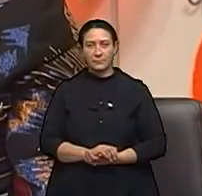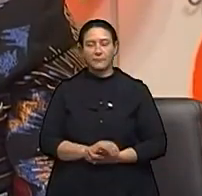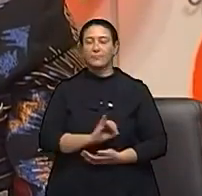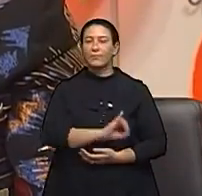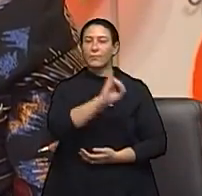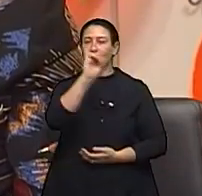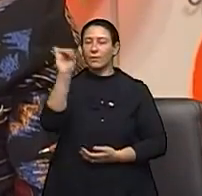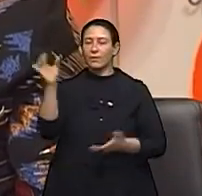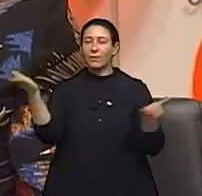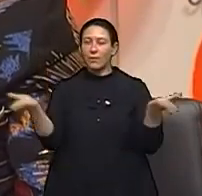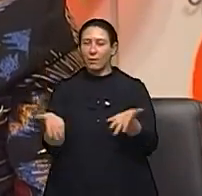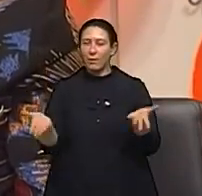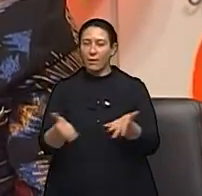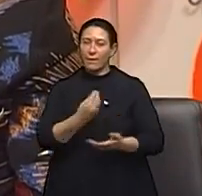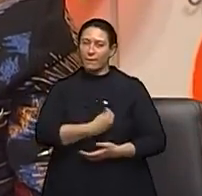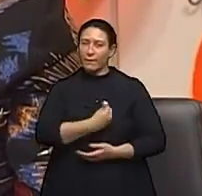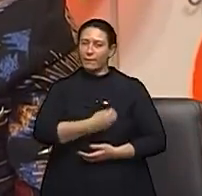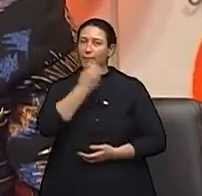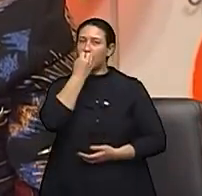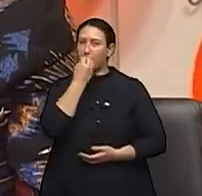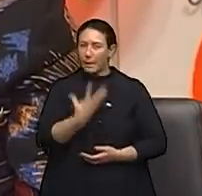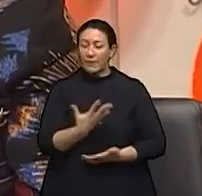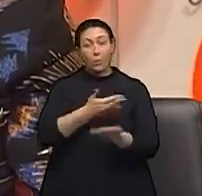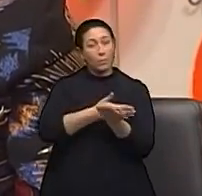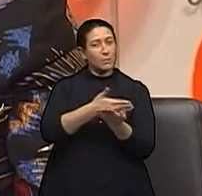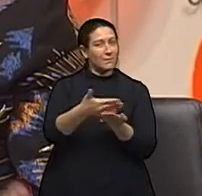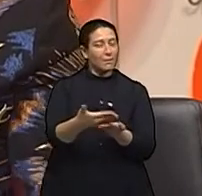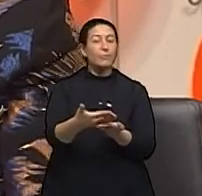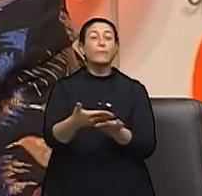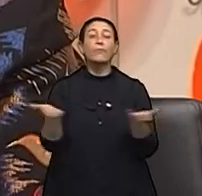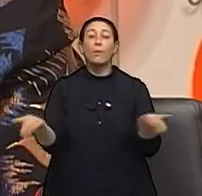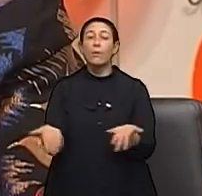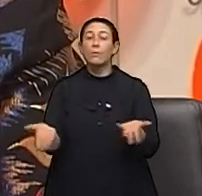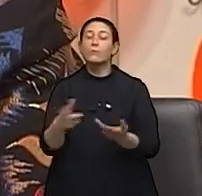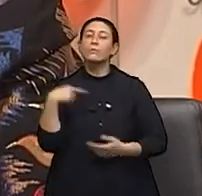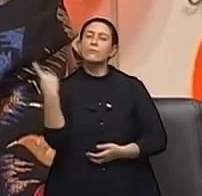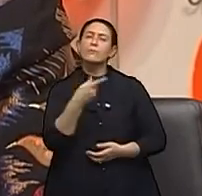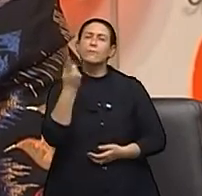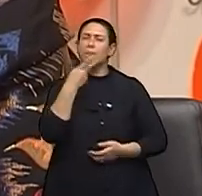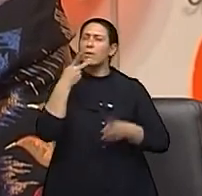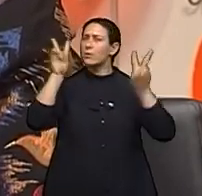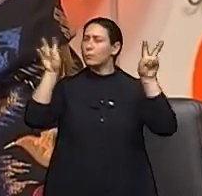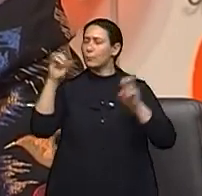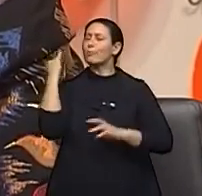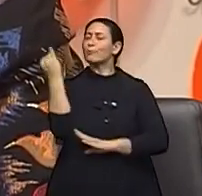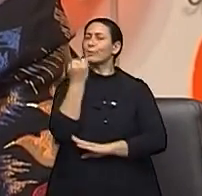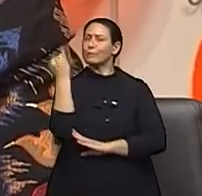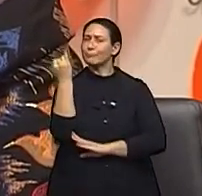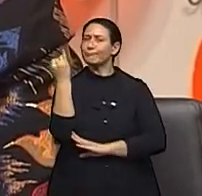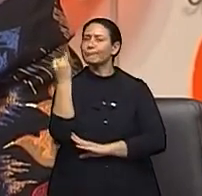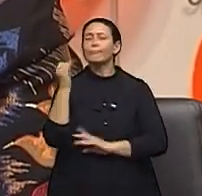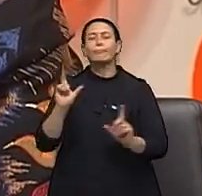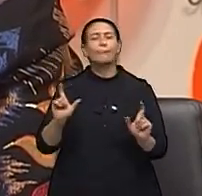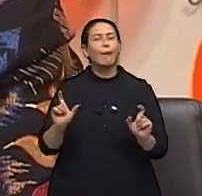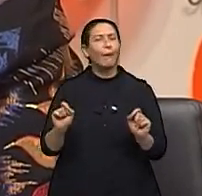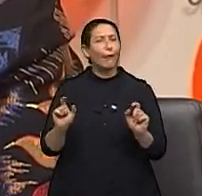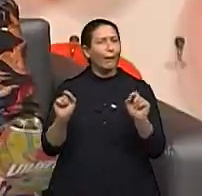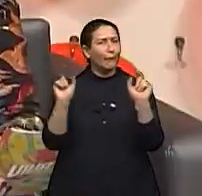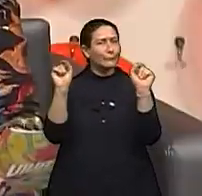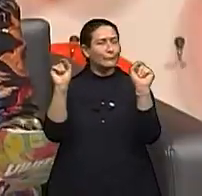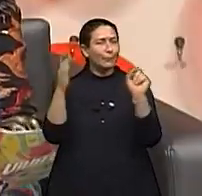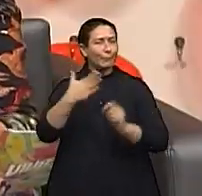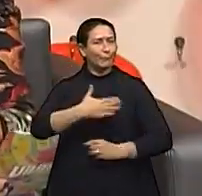Olá, o nosso Viva Bem de hoje está começando e nós vamos falar de um assunto muito sério, câncer de mama.